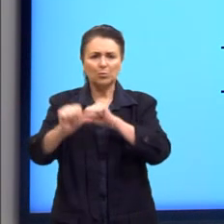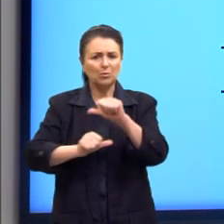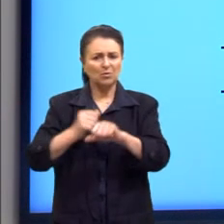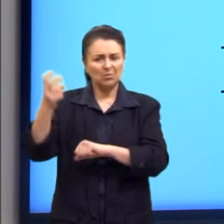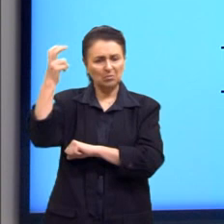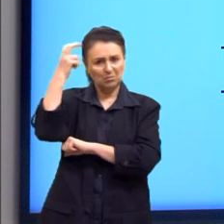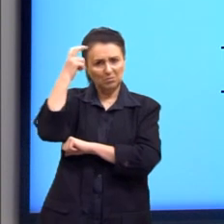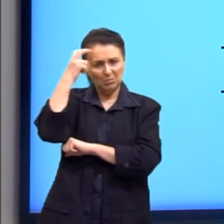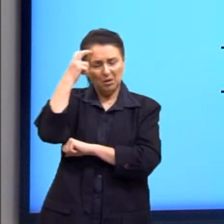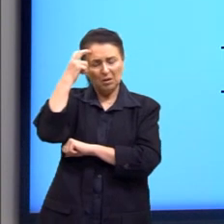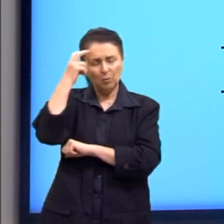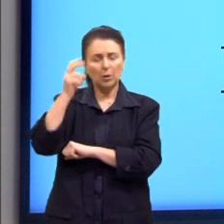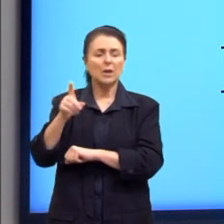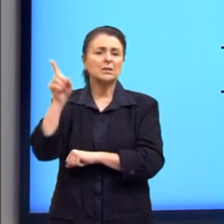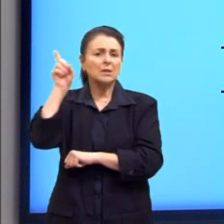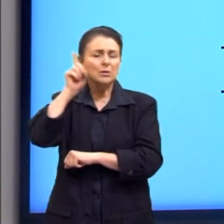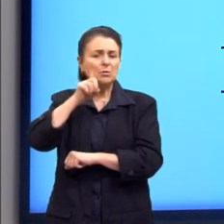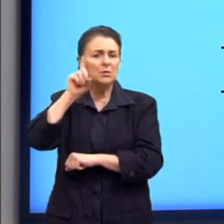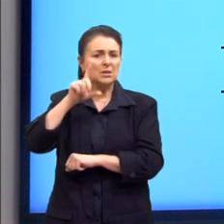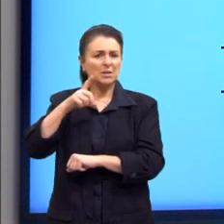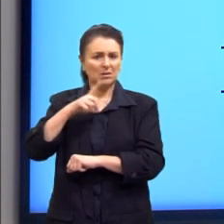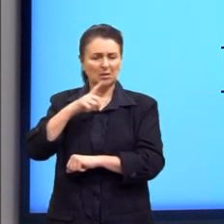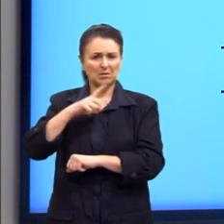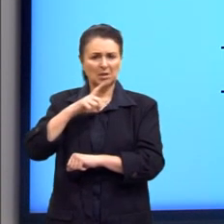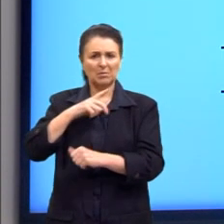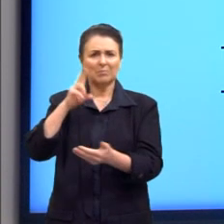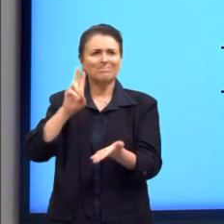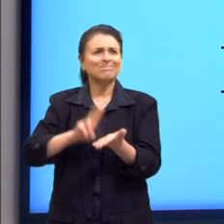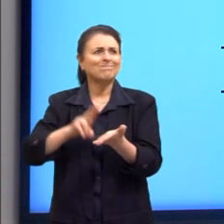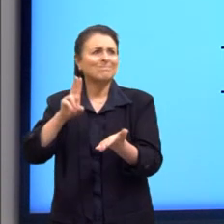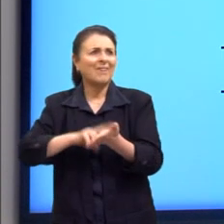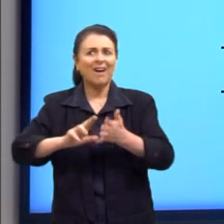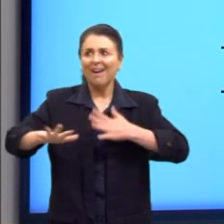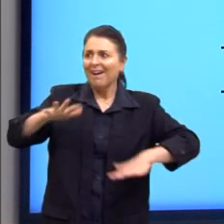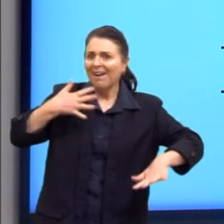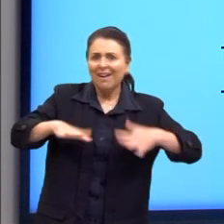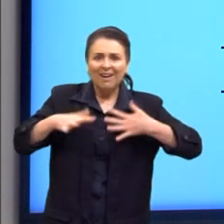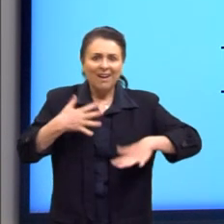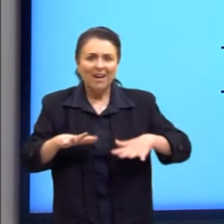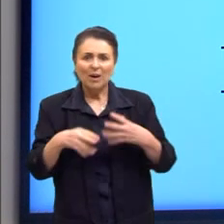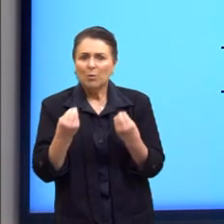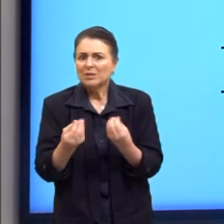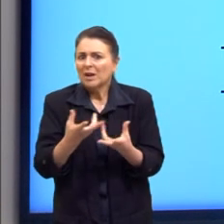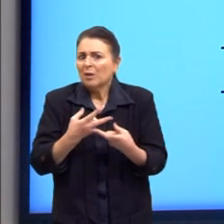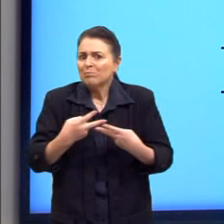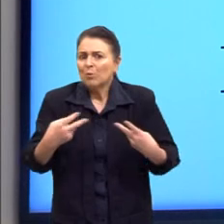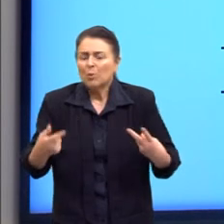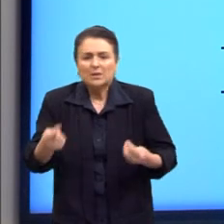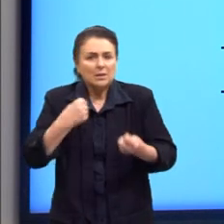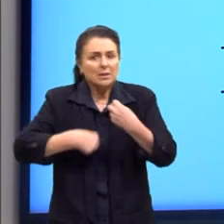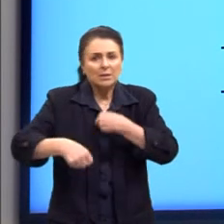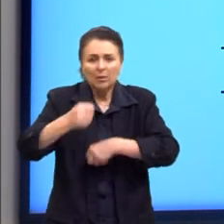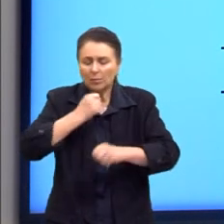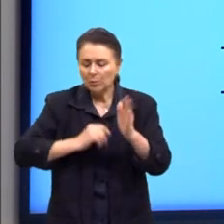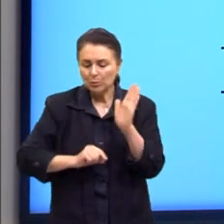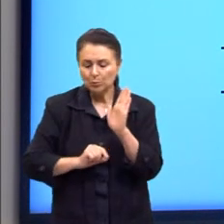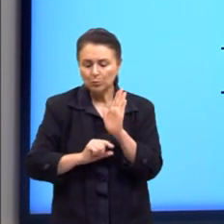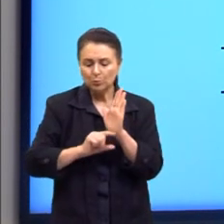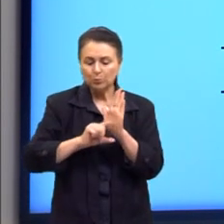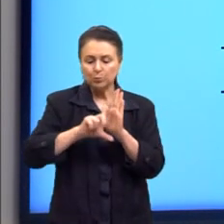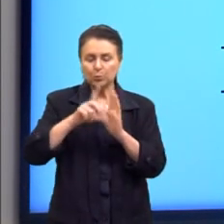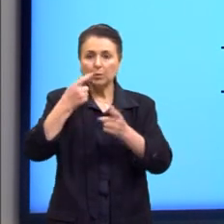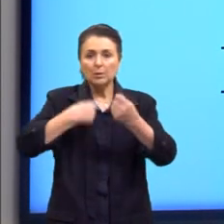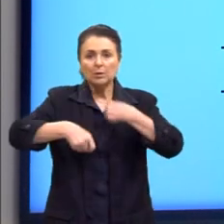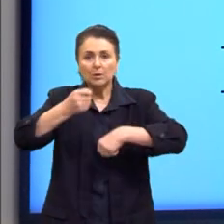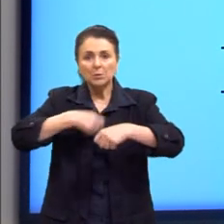nos Estados Unidos tem uma euforia muito grande. Com o quê? Com essa situação econômica, com esse crescimento econômico